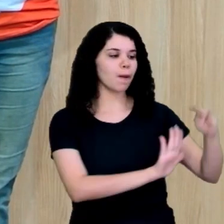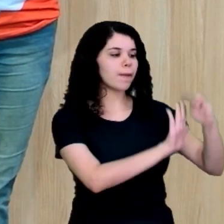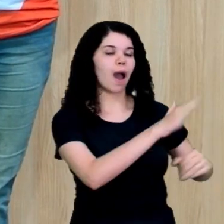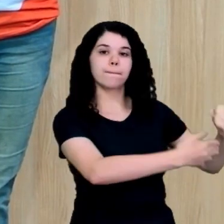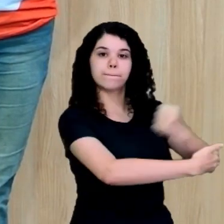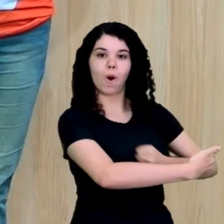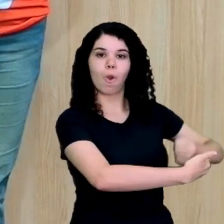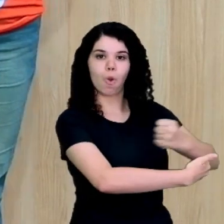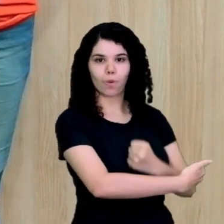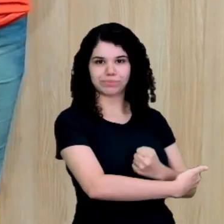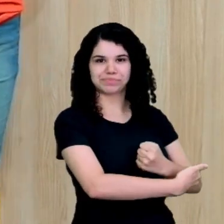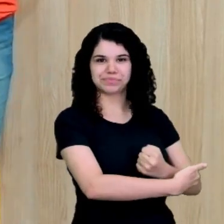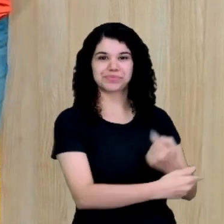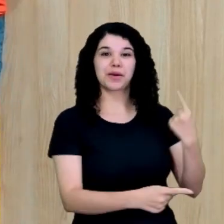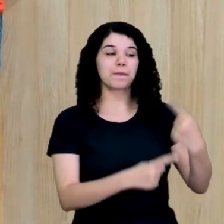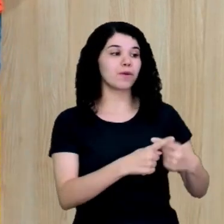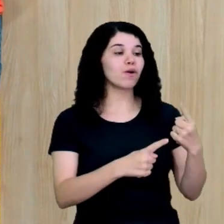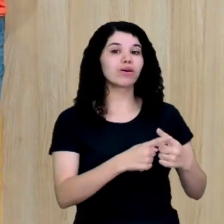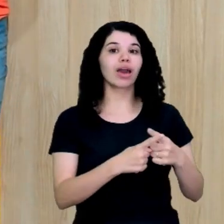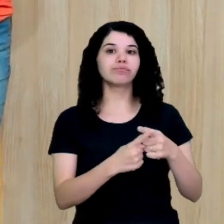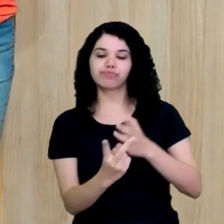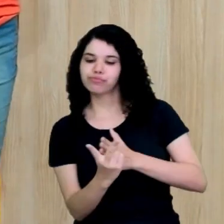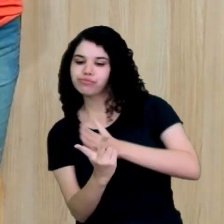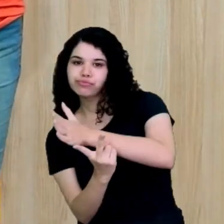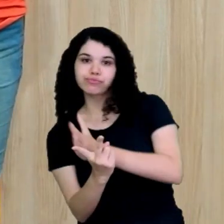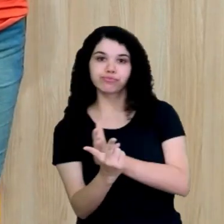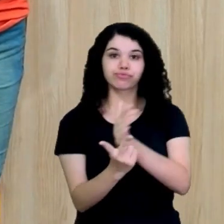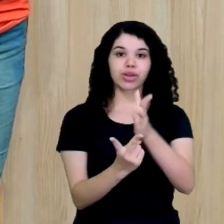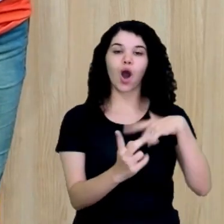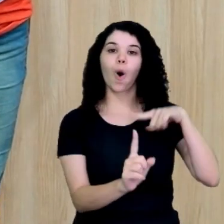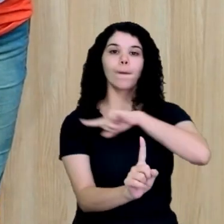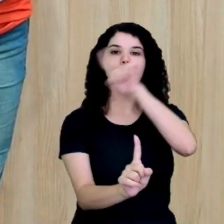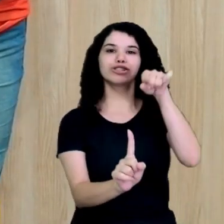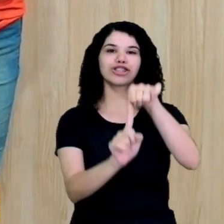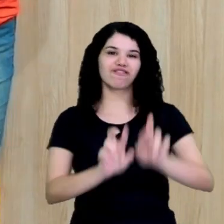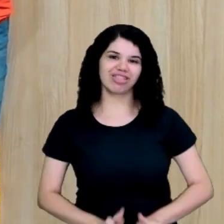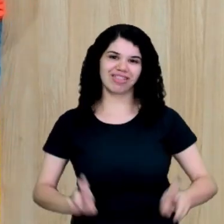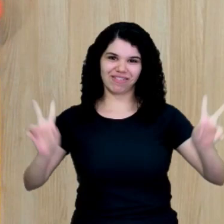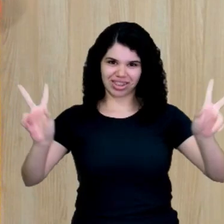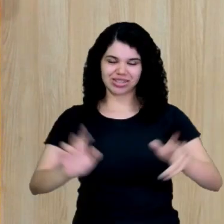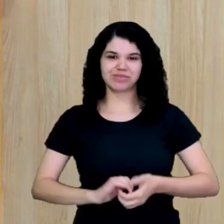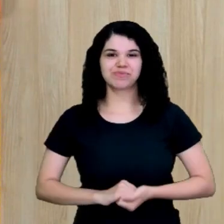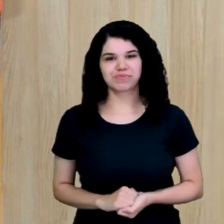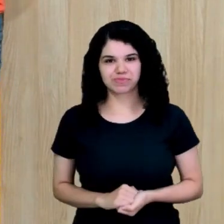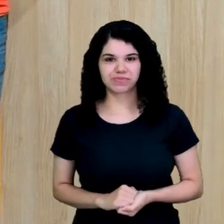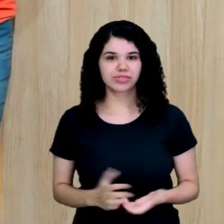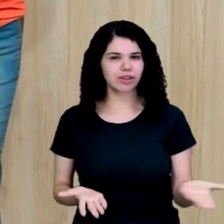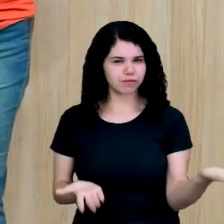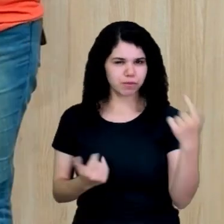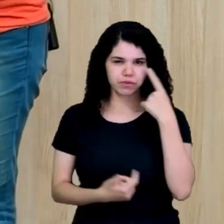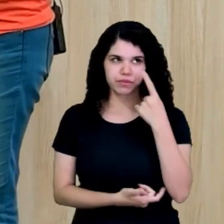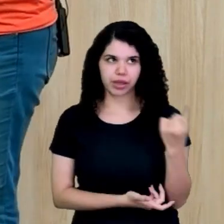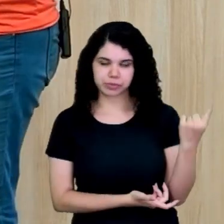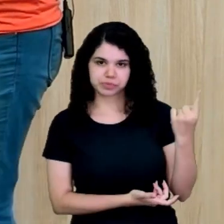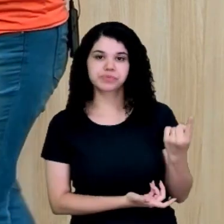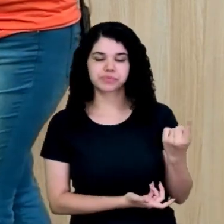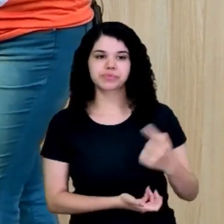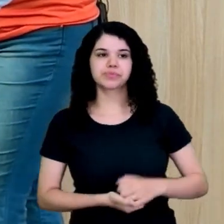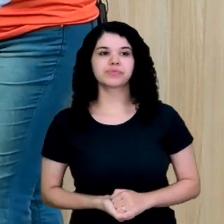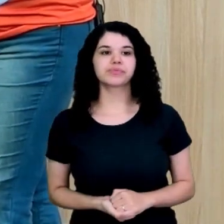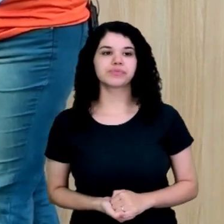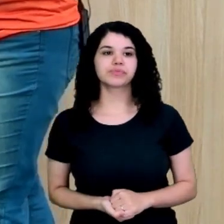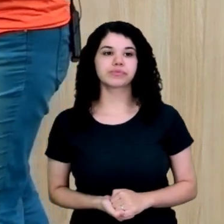exemplo. Por quê? Porque cada um se destina a uma finalidade, ok? Vamos comigo aqui agora nessa questão?